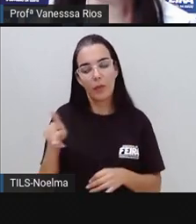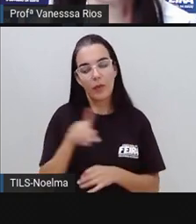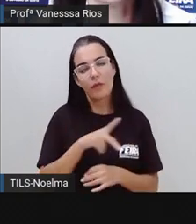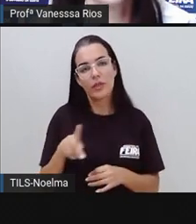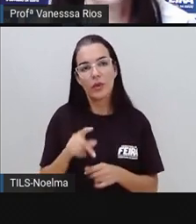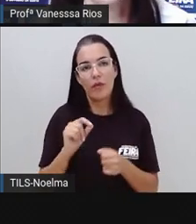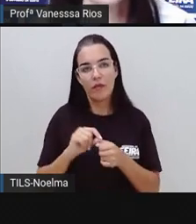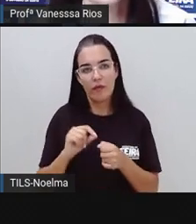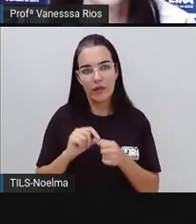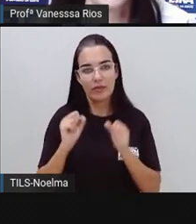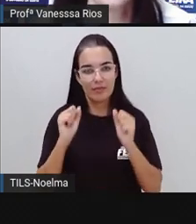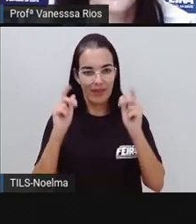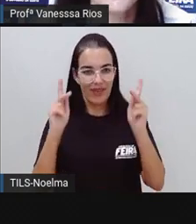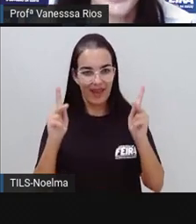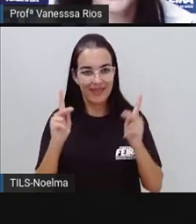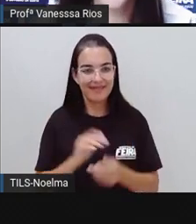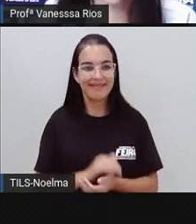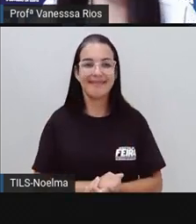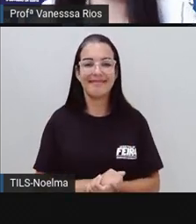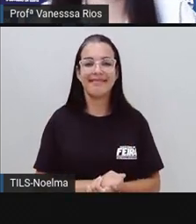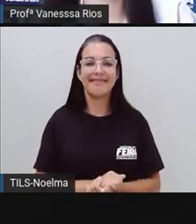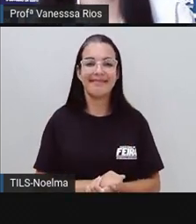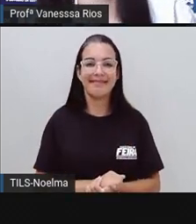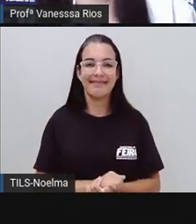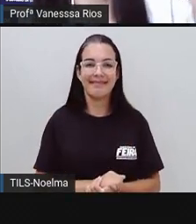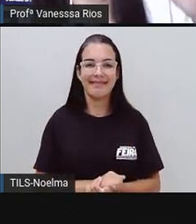por seu professor ou professora. Certo?